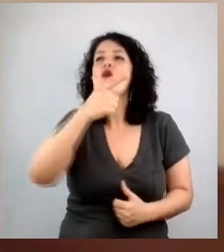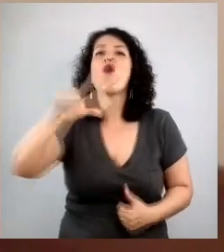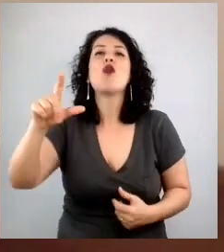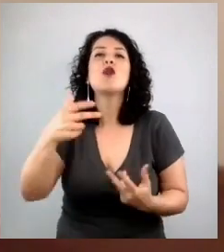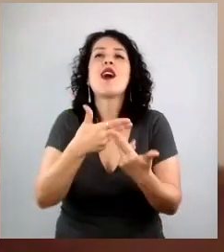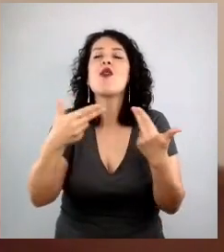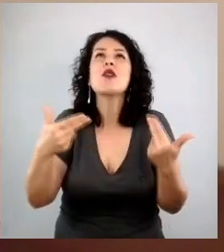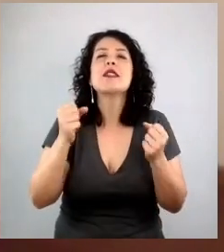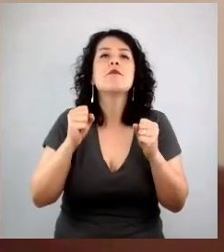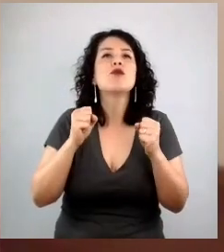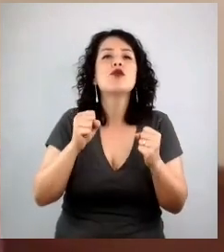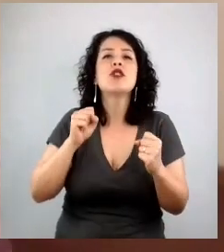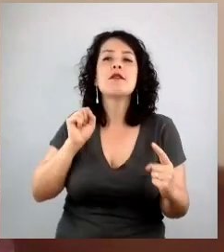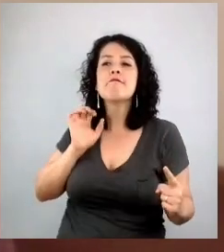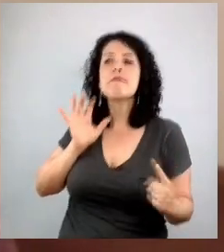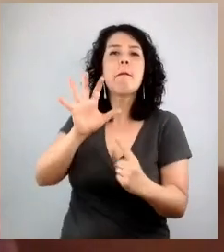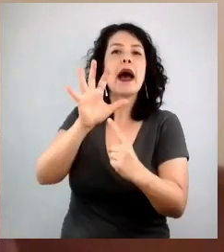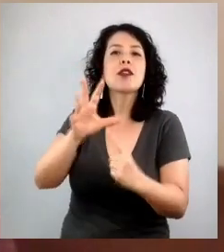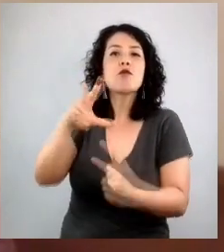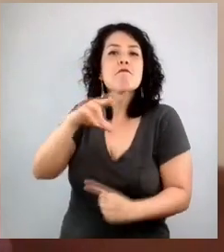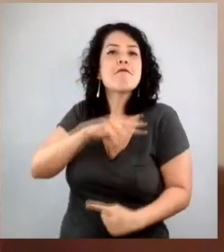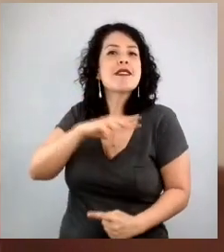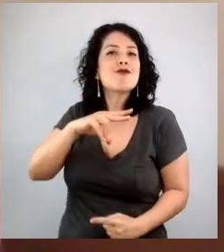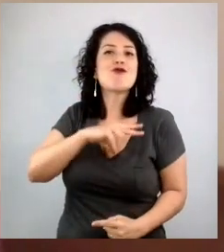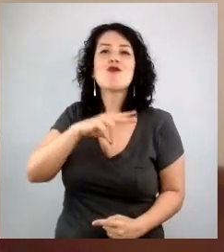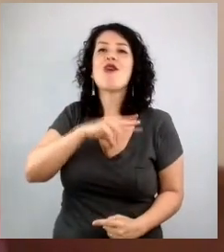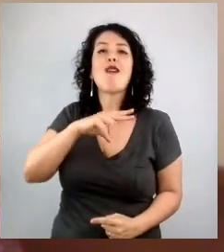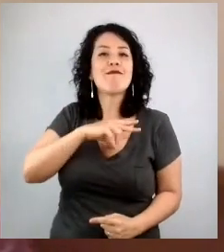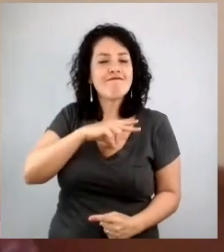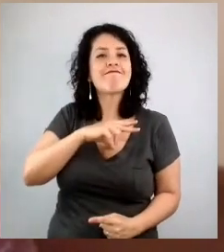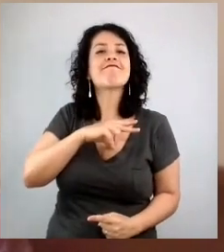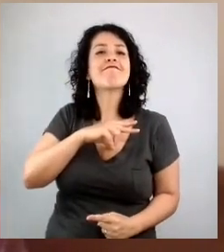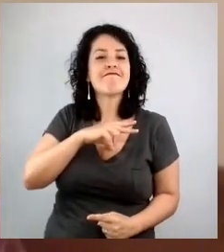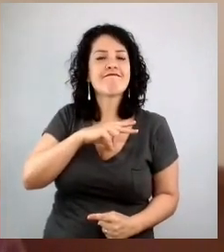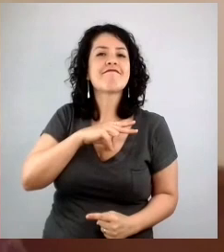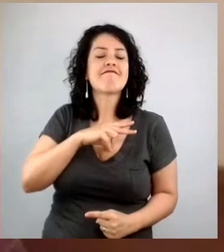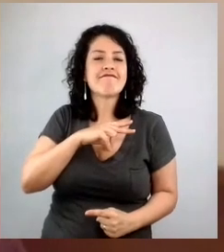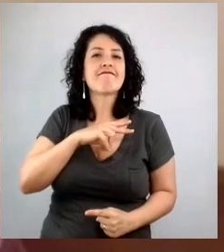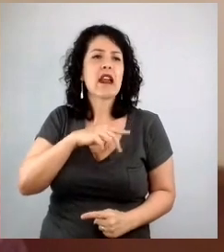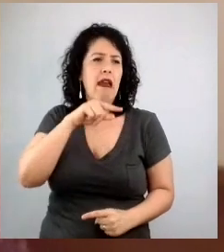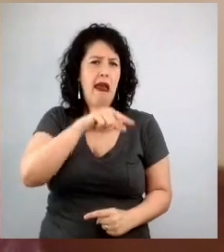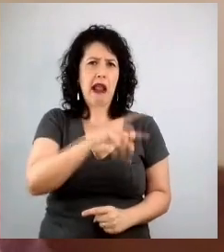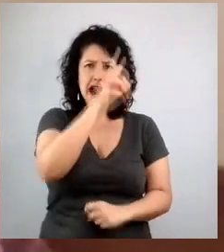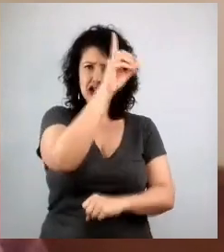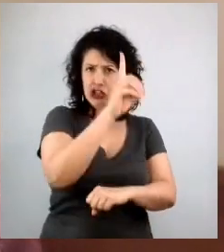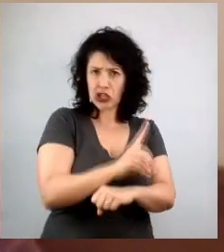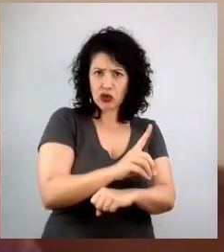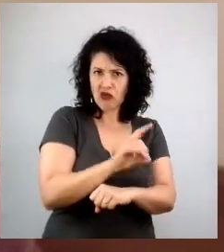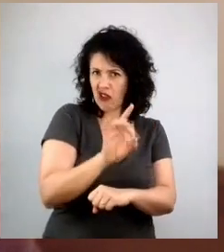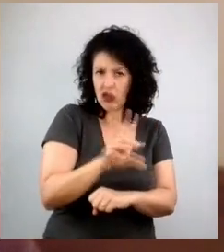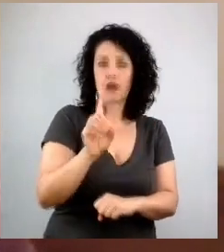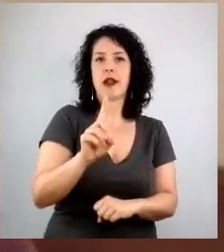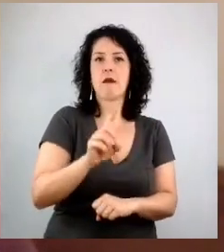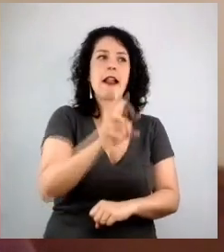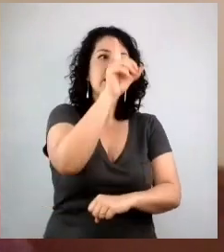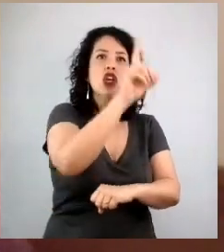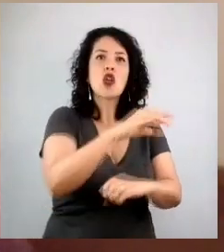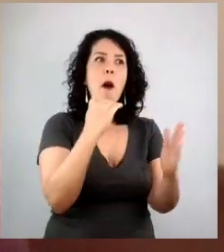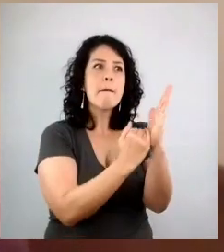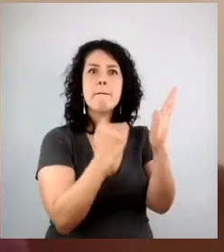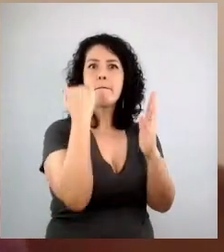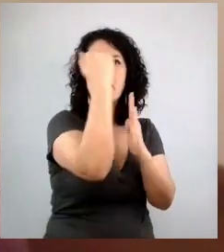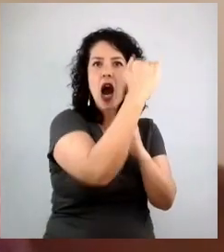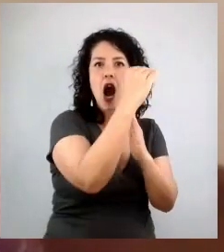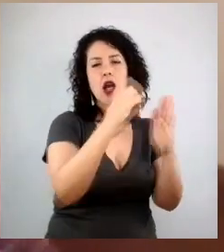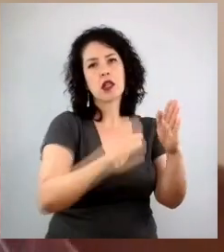Então, quando ela decidiu abandonar uma carreira com 32 anos, não era que ela era diretora da loira, era diretora geral da empresa. E tudo mais. Para fazer uma outra